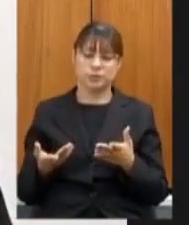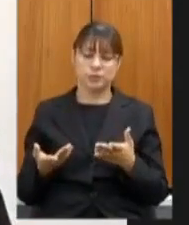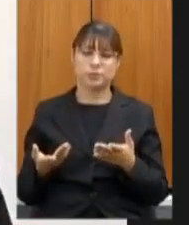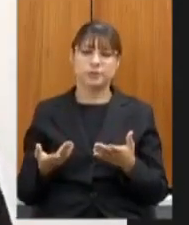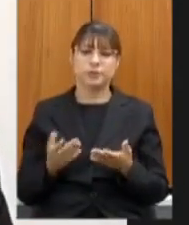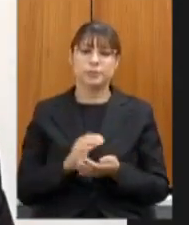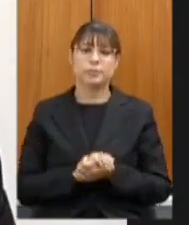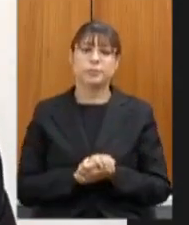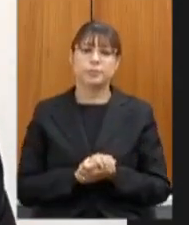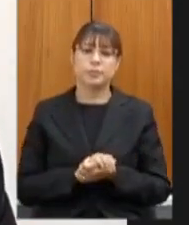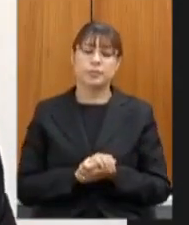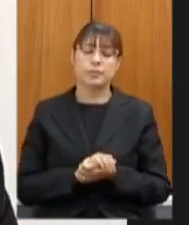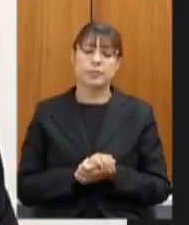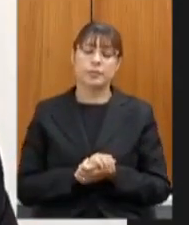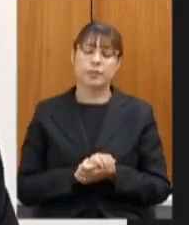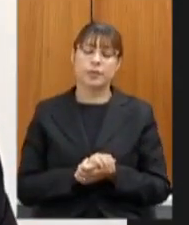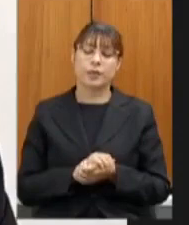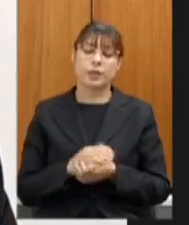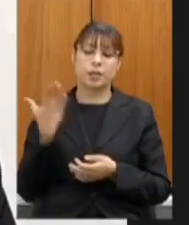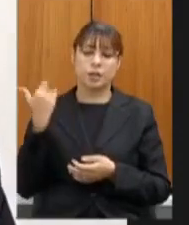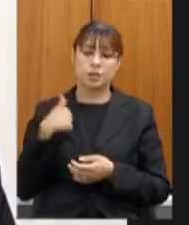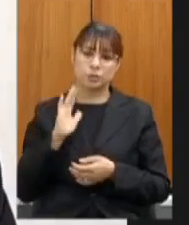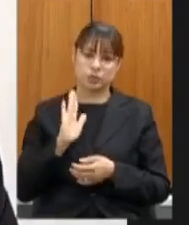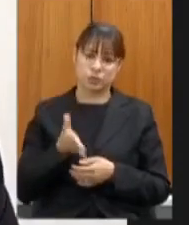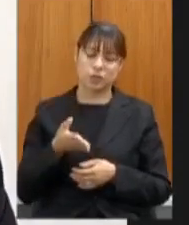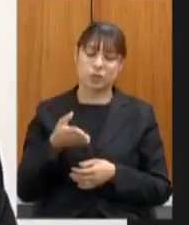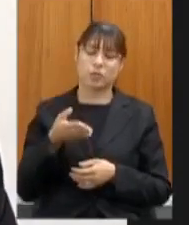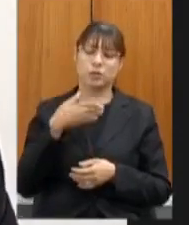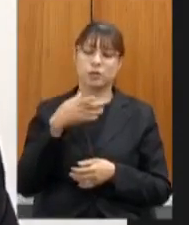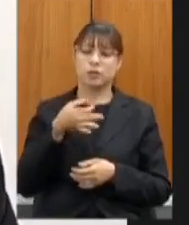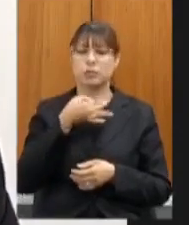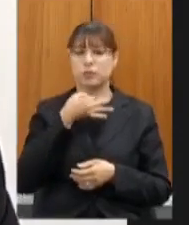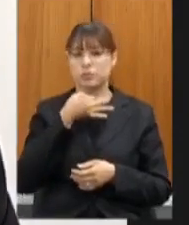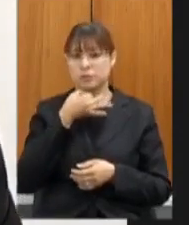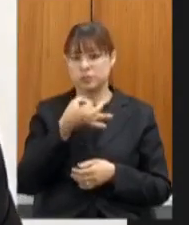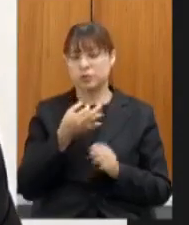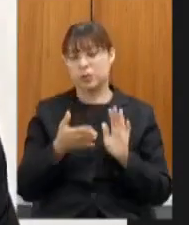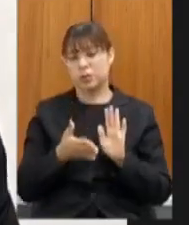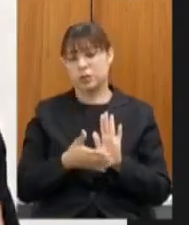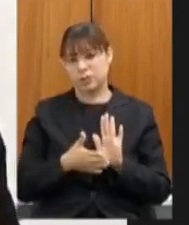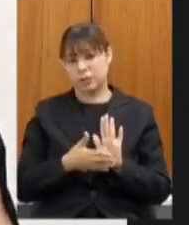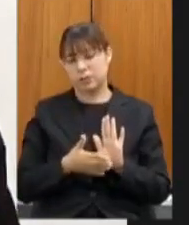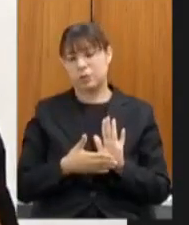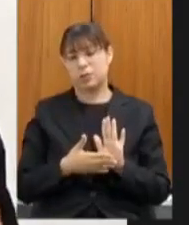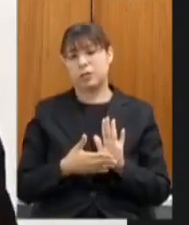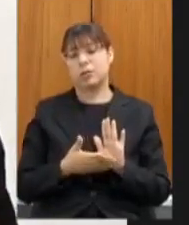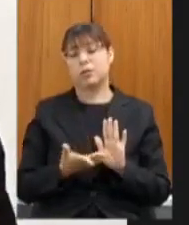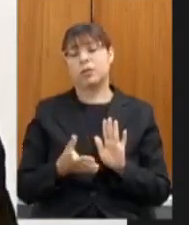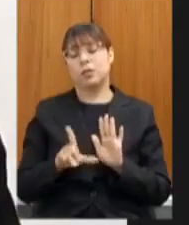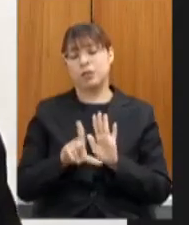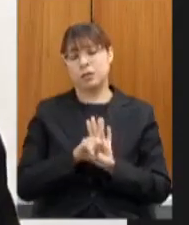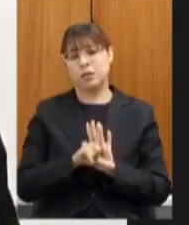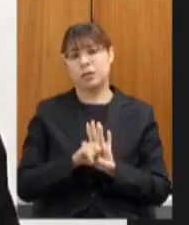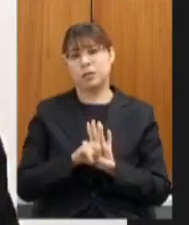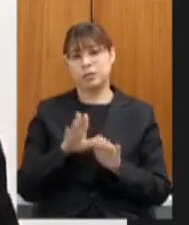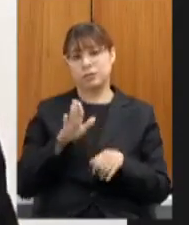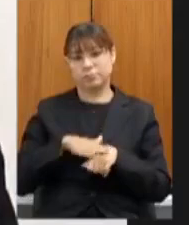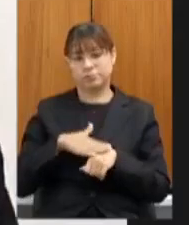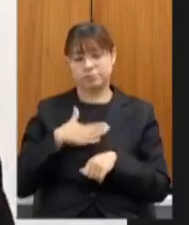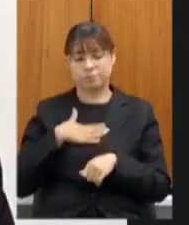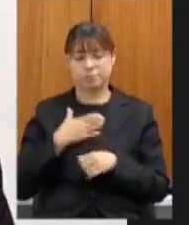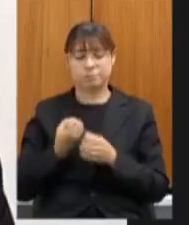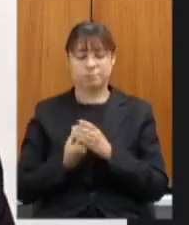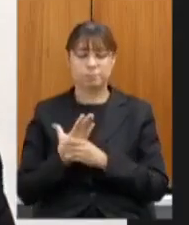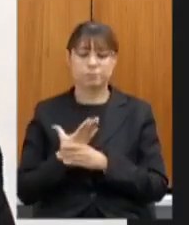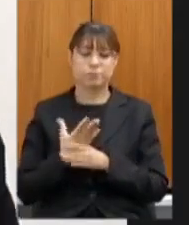proposta de lei da nossa autoria para definir um parâmetro das